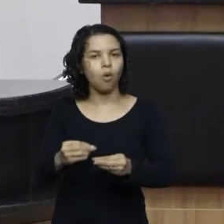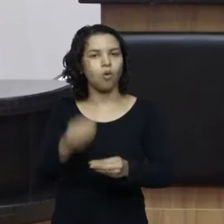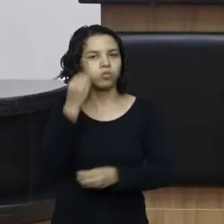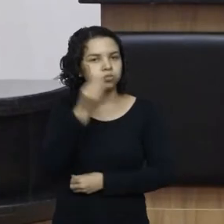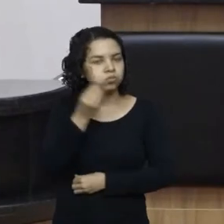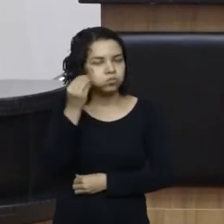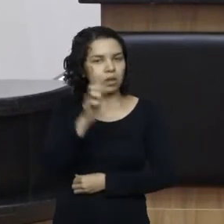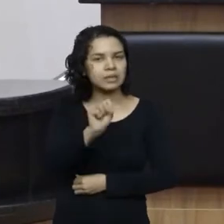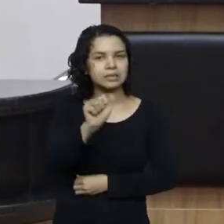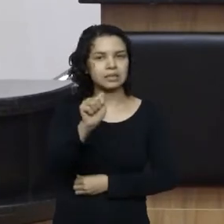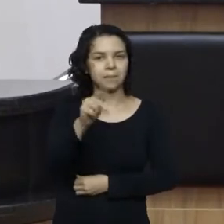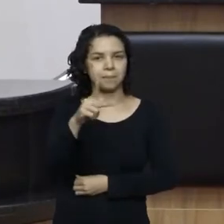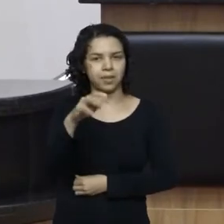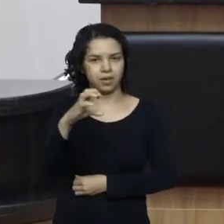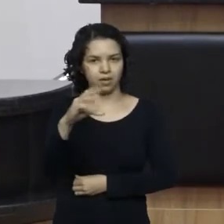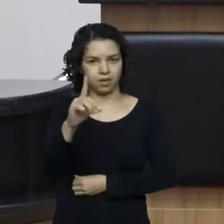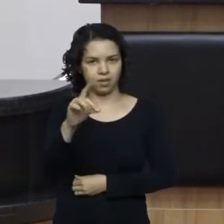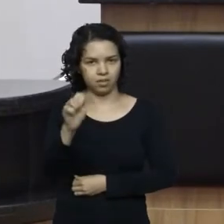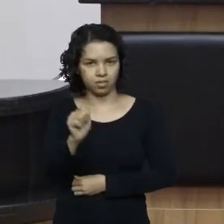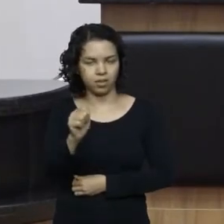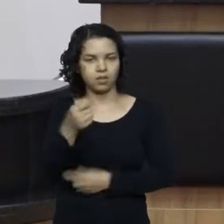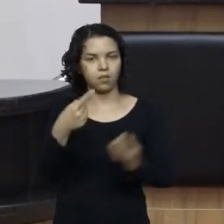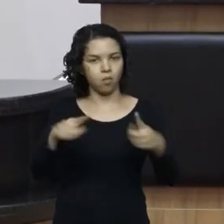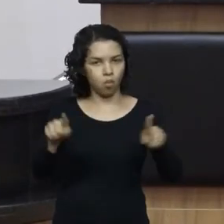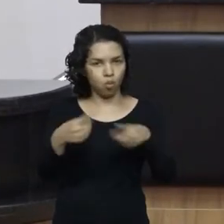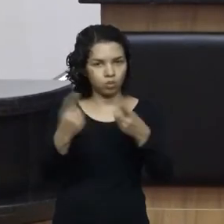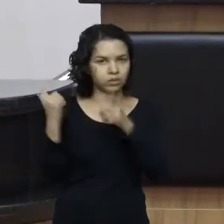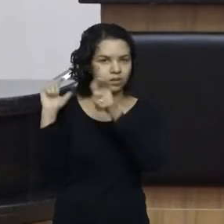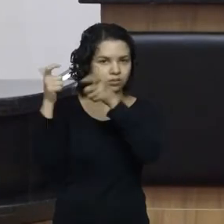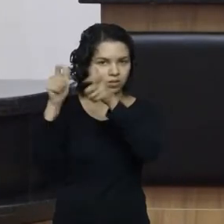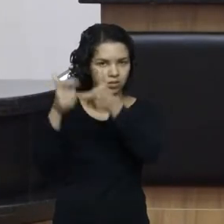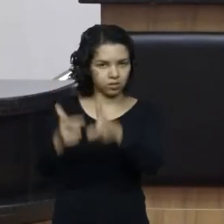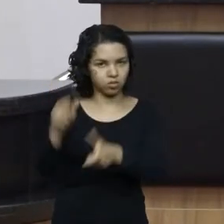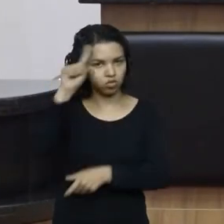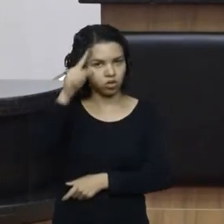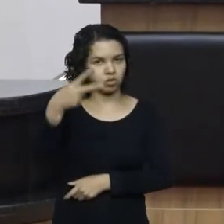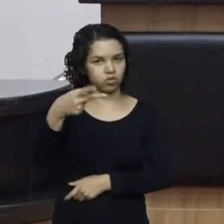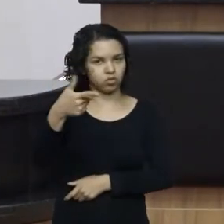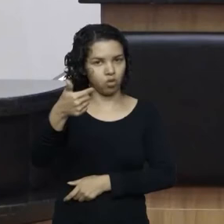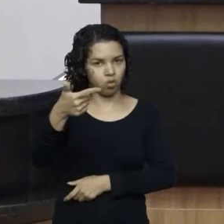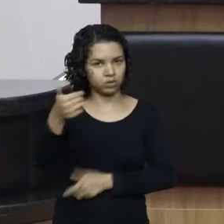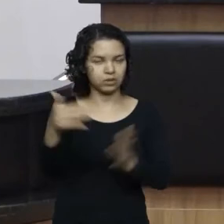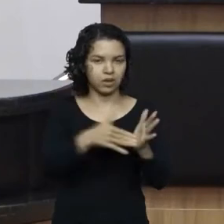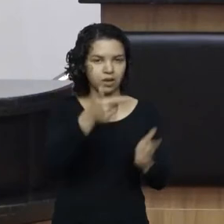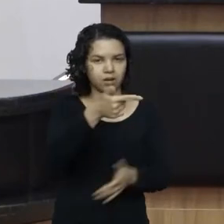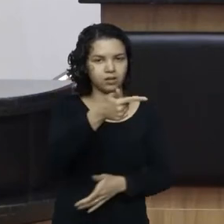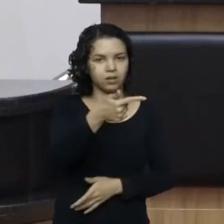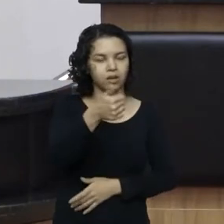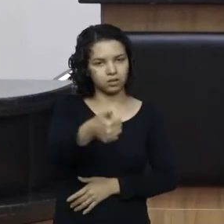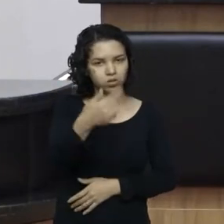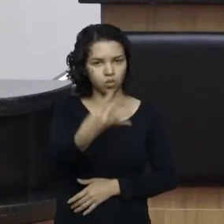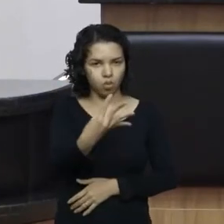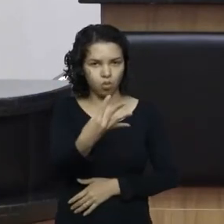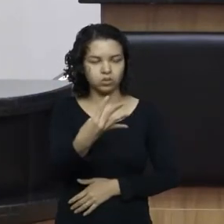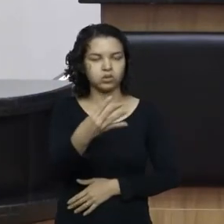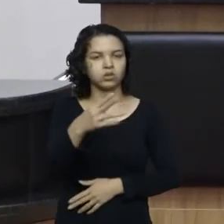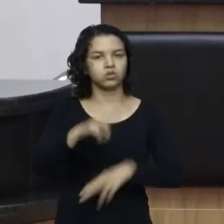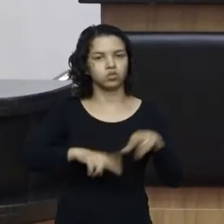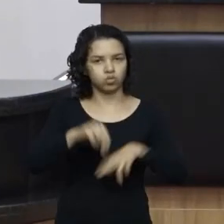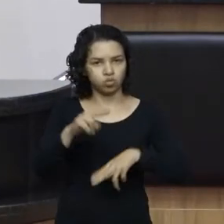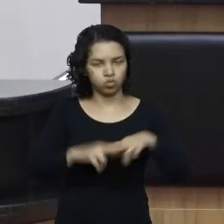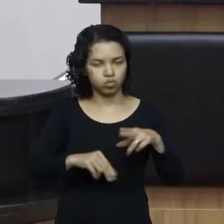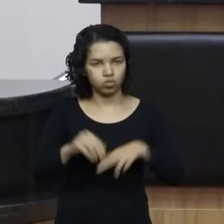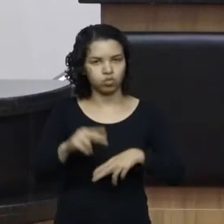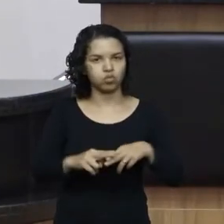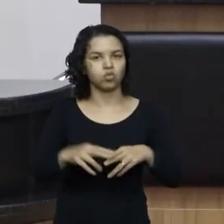canção nativa, que vai ocorrer dos dias 12 a 14 de junho, no Parque de Exposição Conta Dinheiro. Então, ela é muito